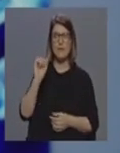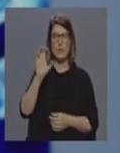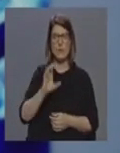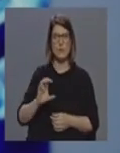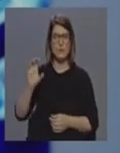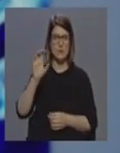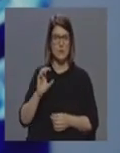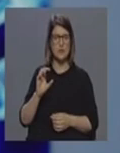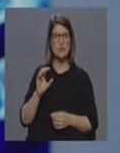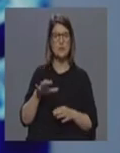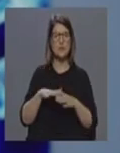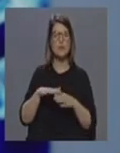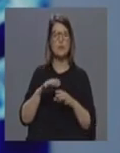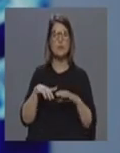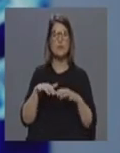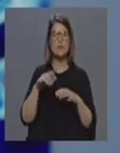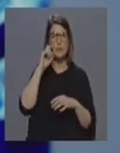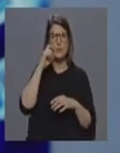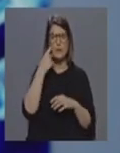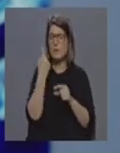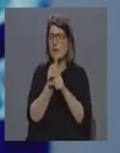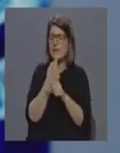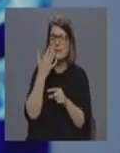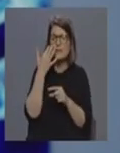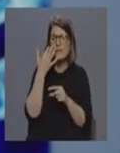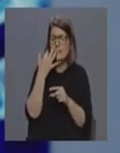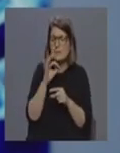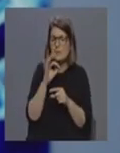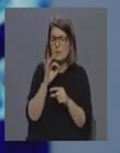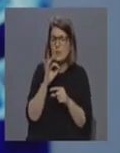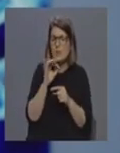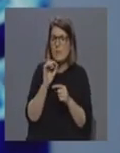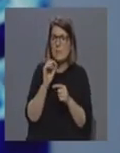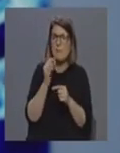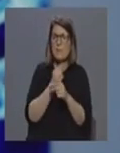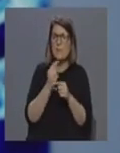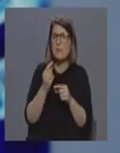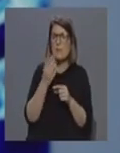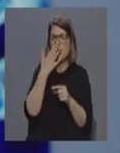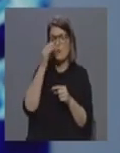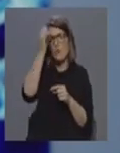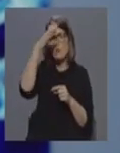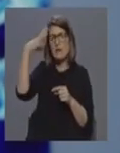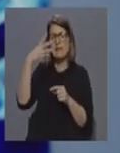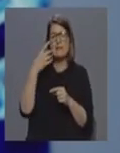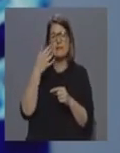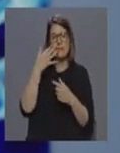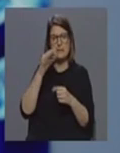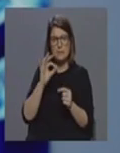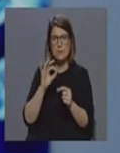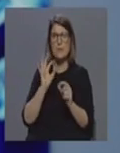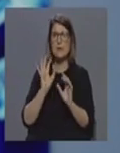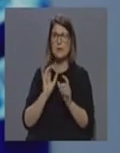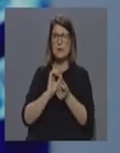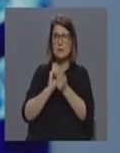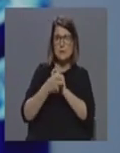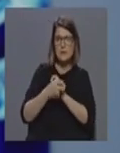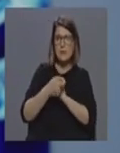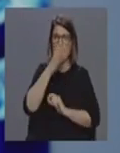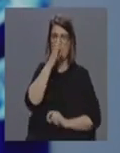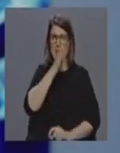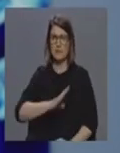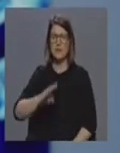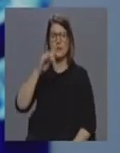de caso suspeito. Uma coisa muito simples, mas que é simples, digamos, pelo conceito em si, vai ser extremamente difícil em termos práticos.